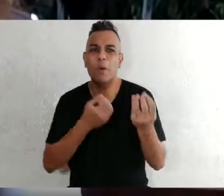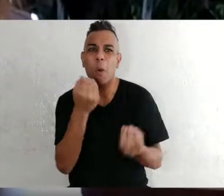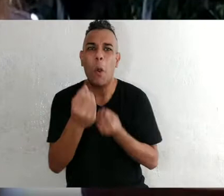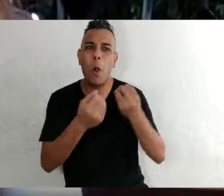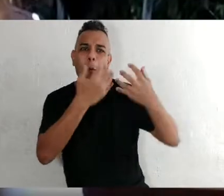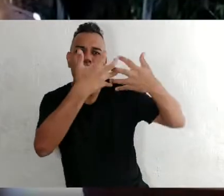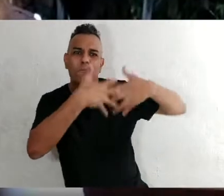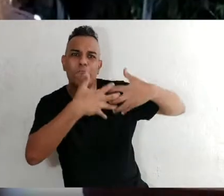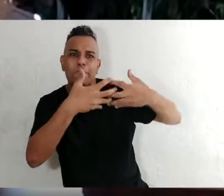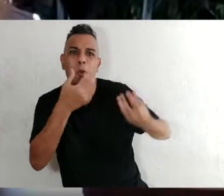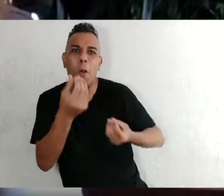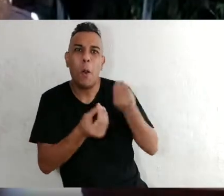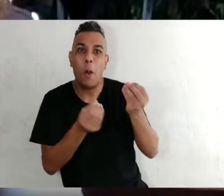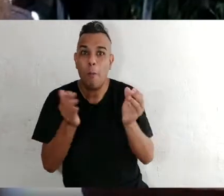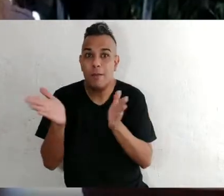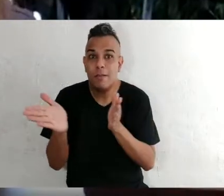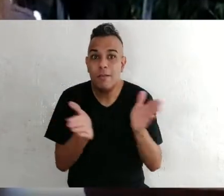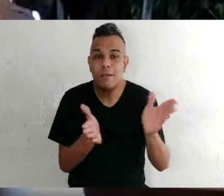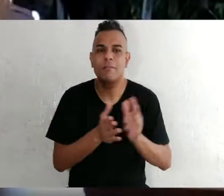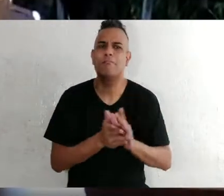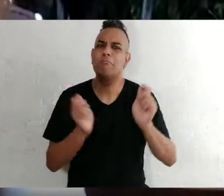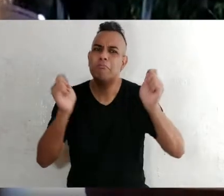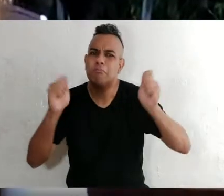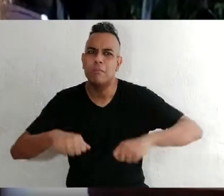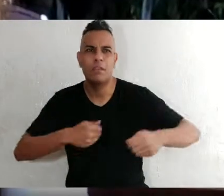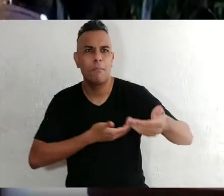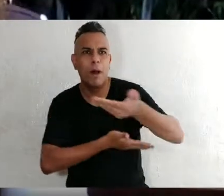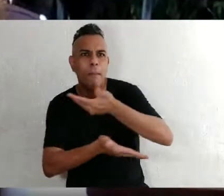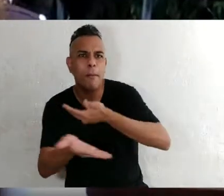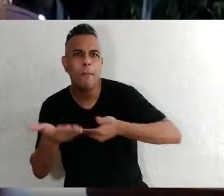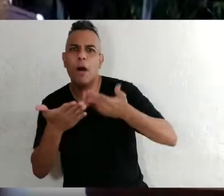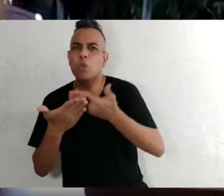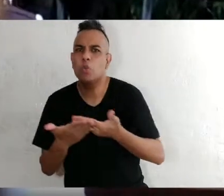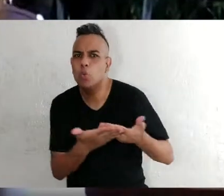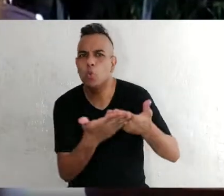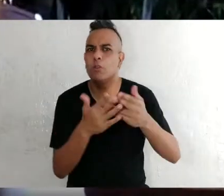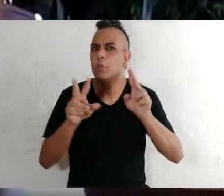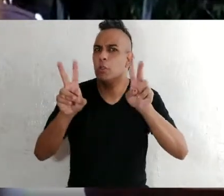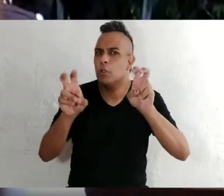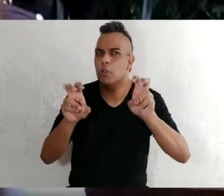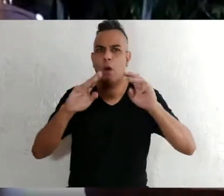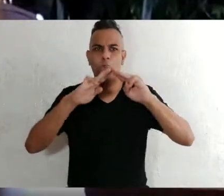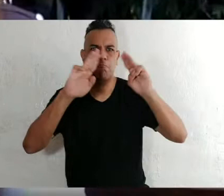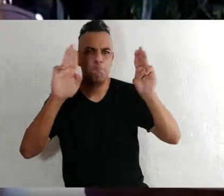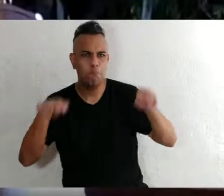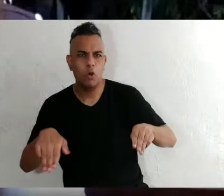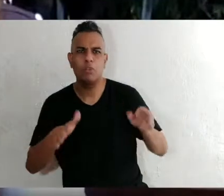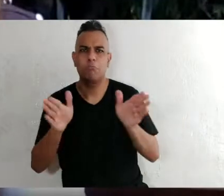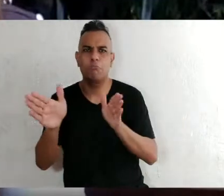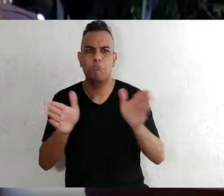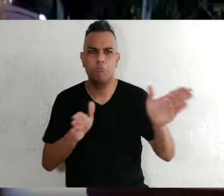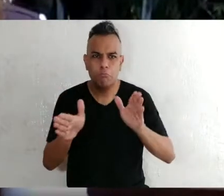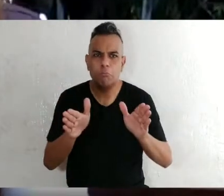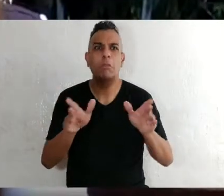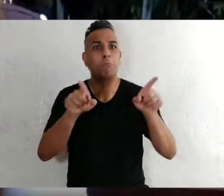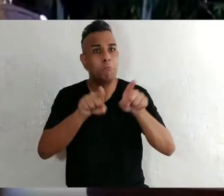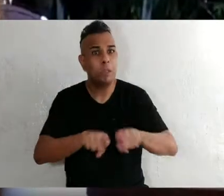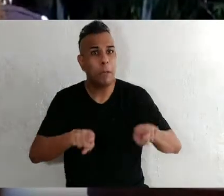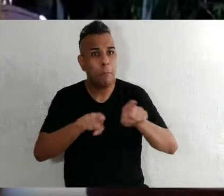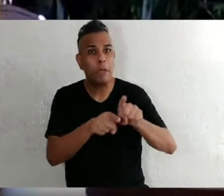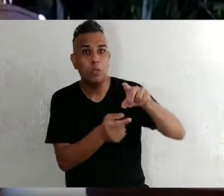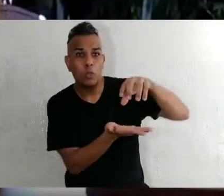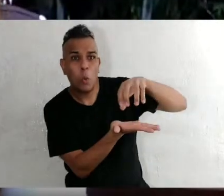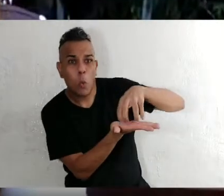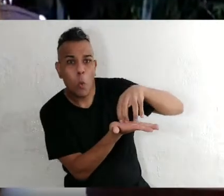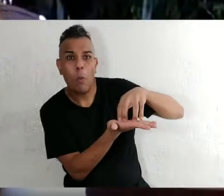reflexão, mas sim fomentar mais trocas e estudos sobre acessibilidade nas instituições museais e nas